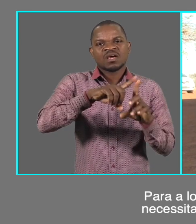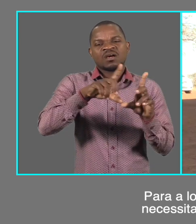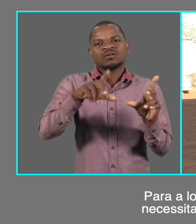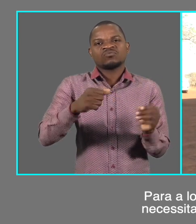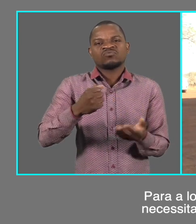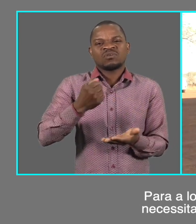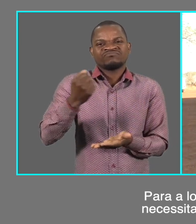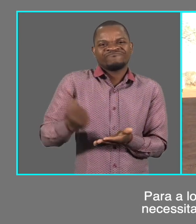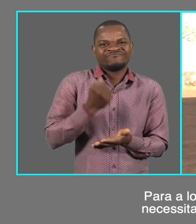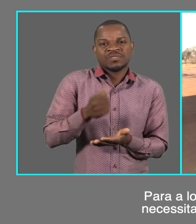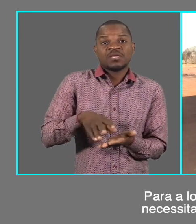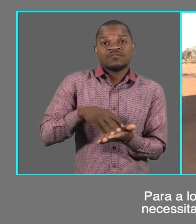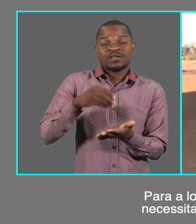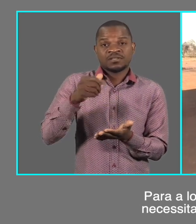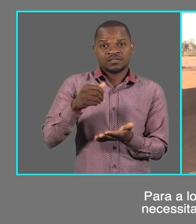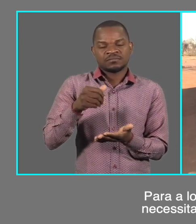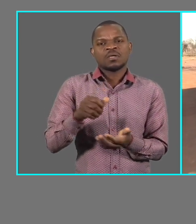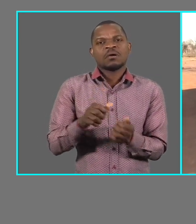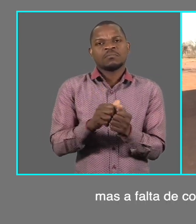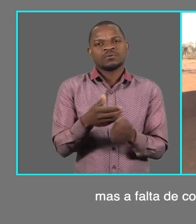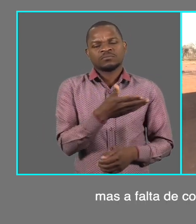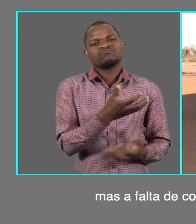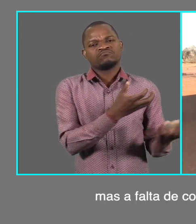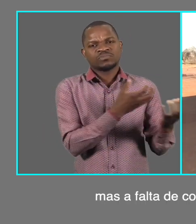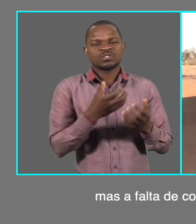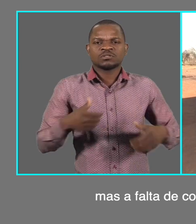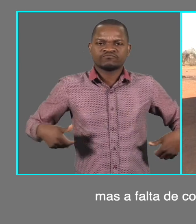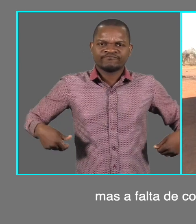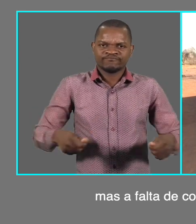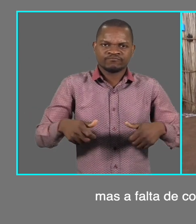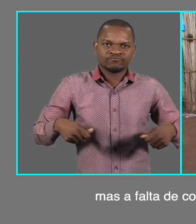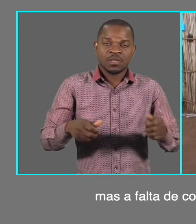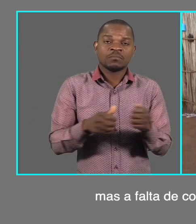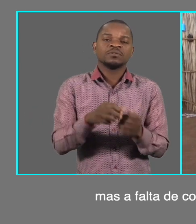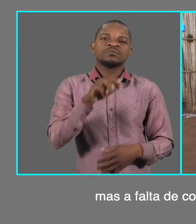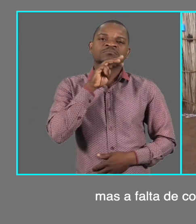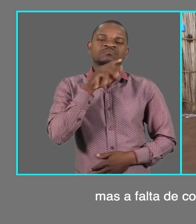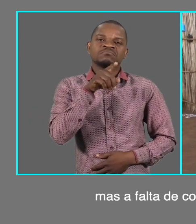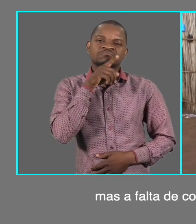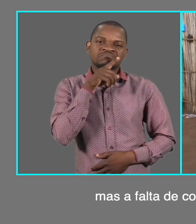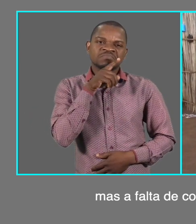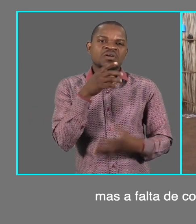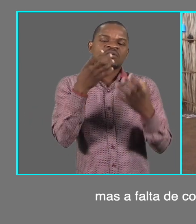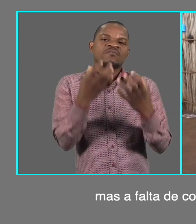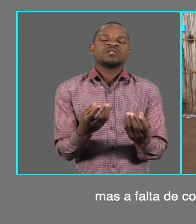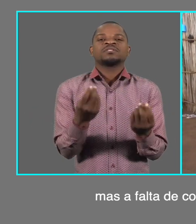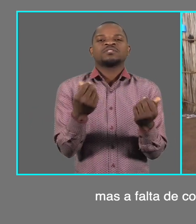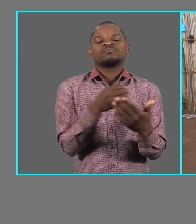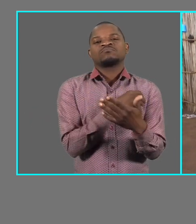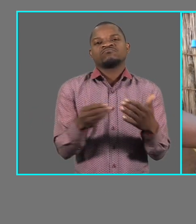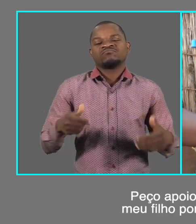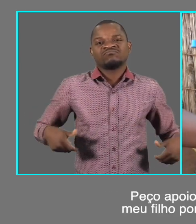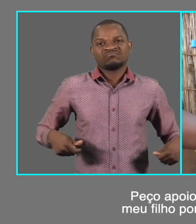o pequeno Nelson necessita de uma cadeira de rodas, mas a falta de condições retiram este sonho ao